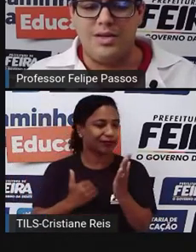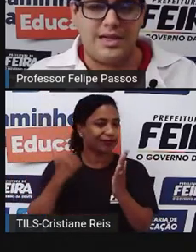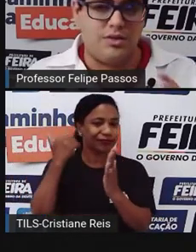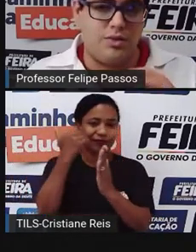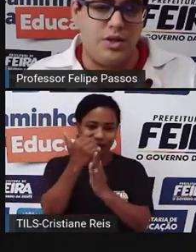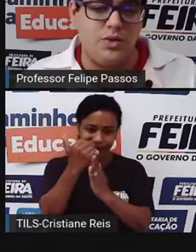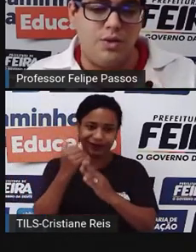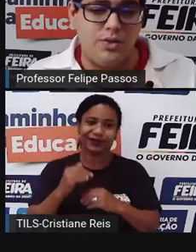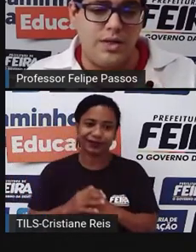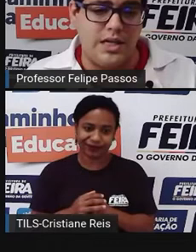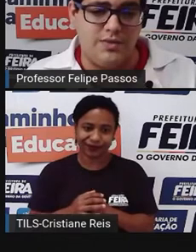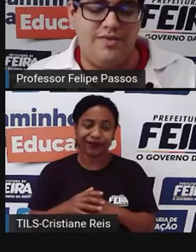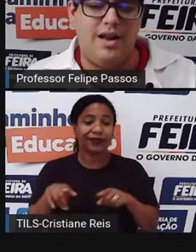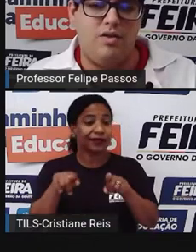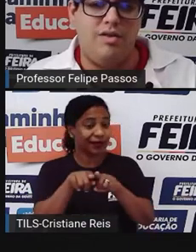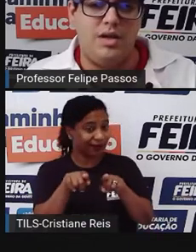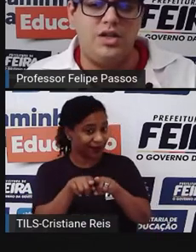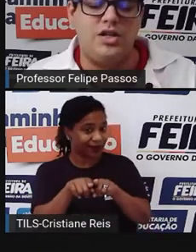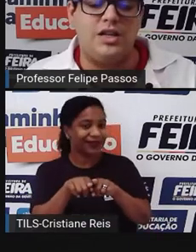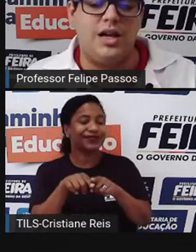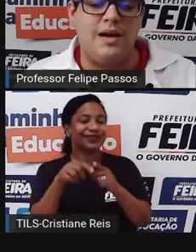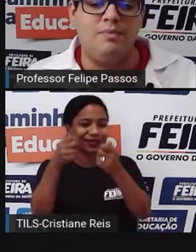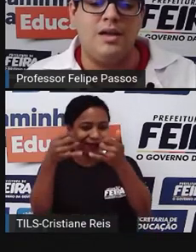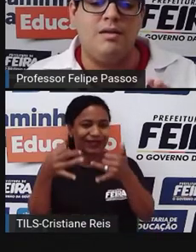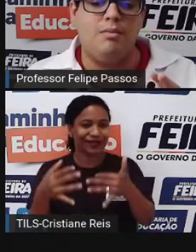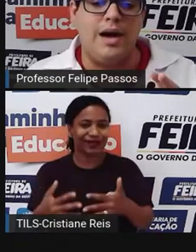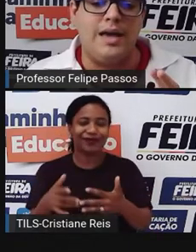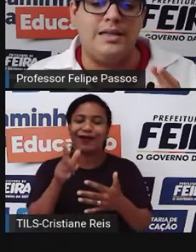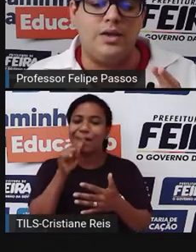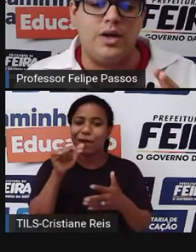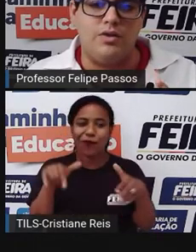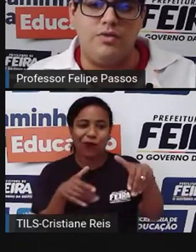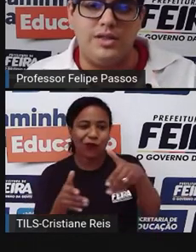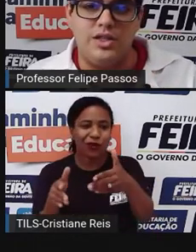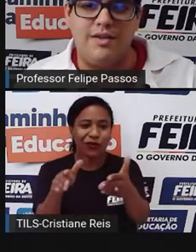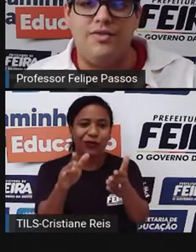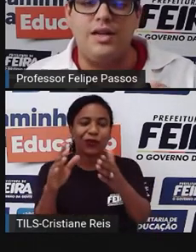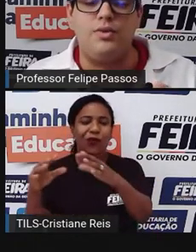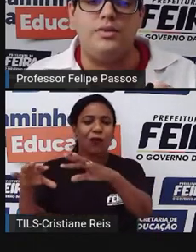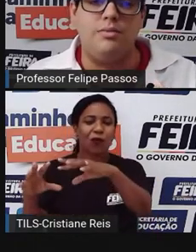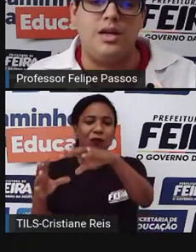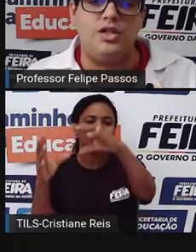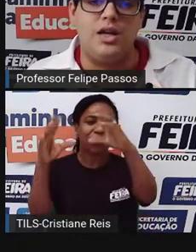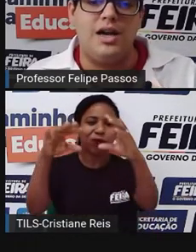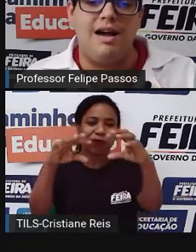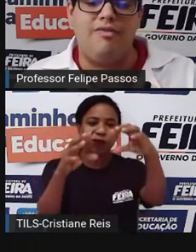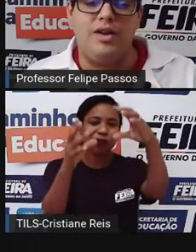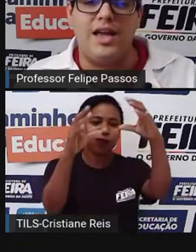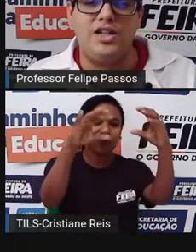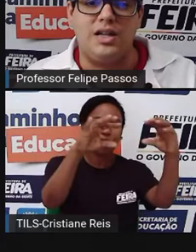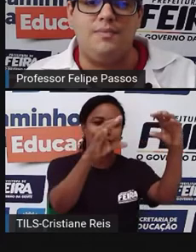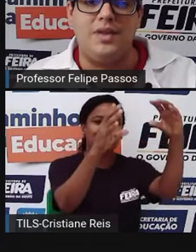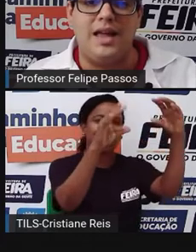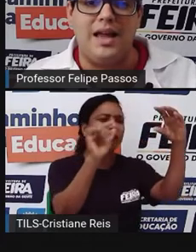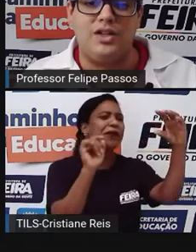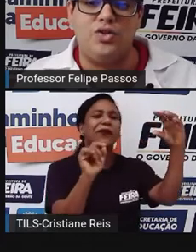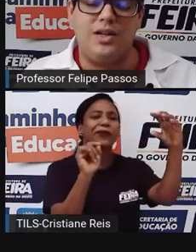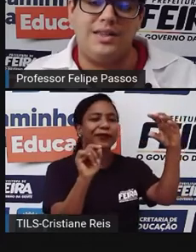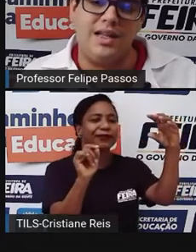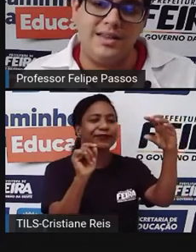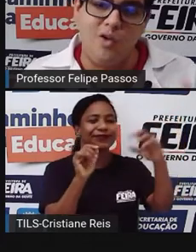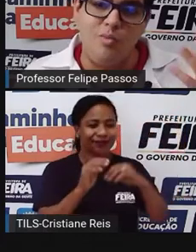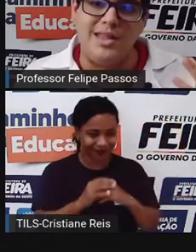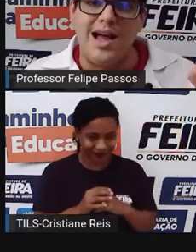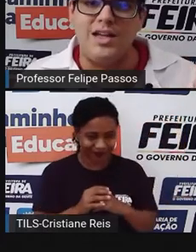Sobre essa questão dos rios voadores, a gente vai falar novamente já já, mas eu quero que vocês já fiquem com isso em mente. A floresta, ela